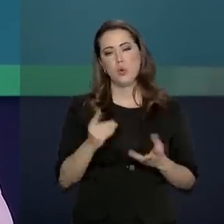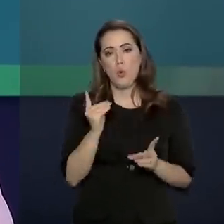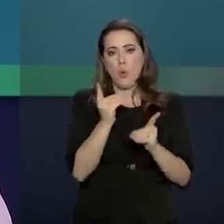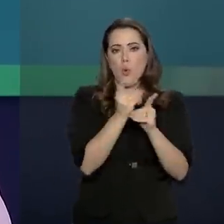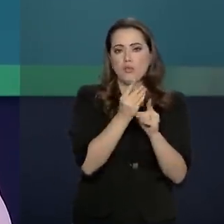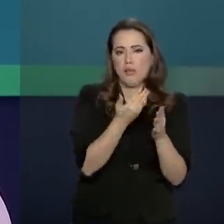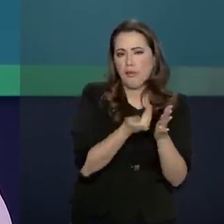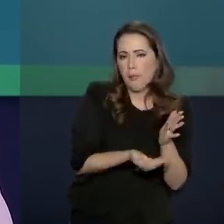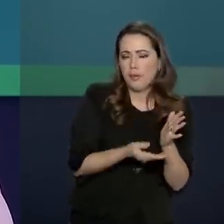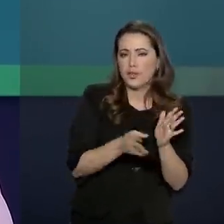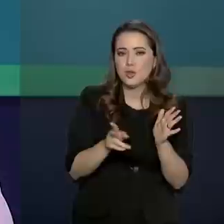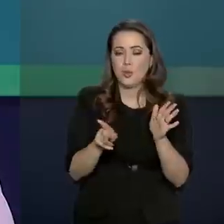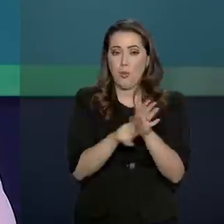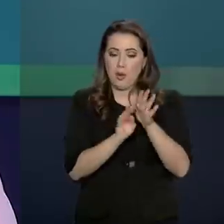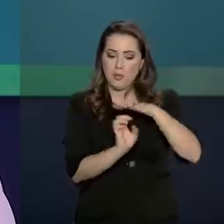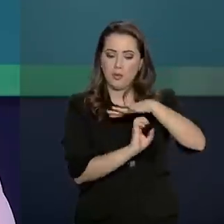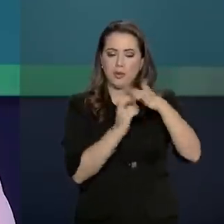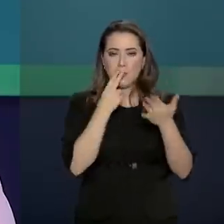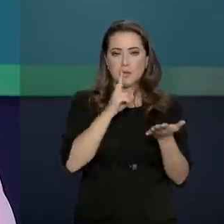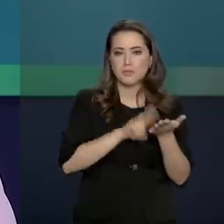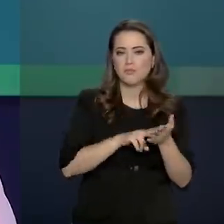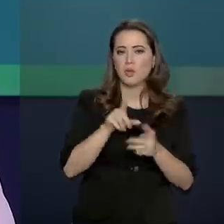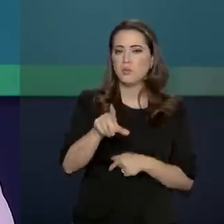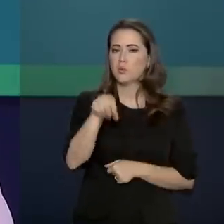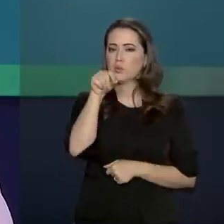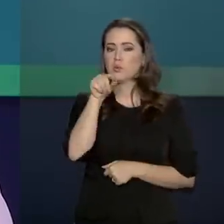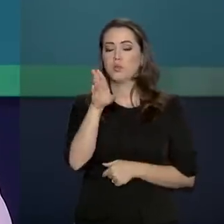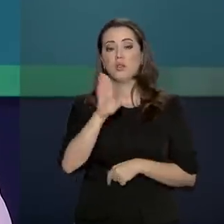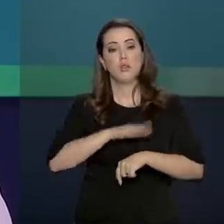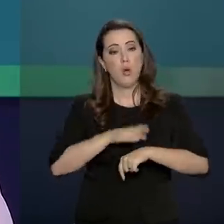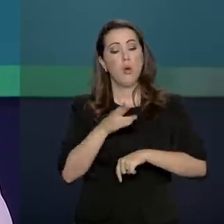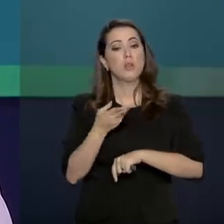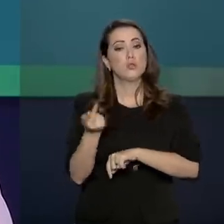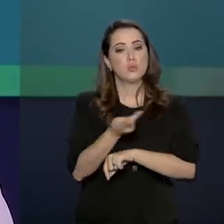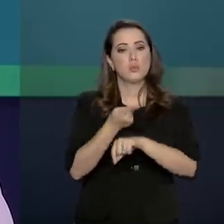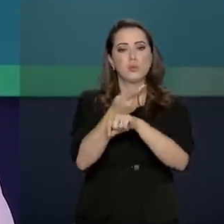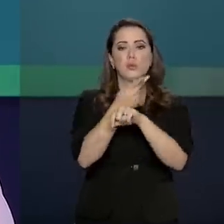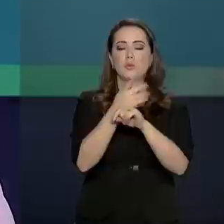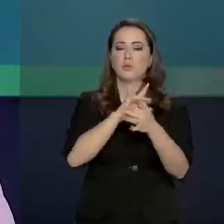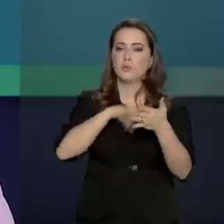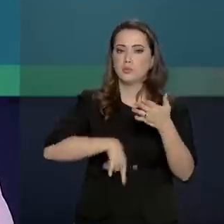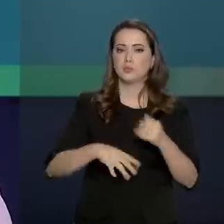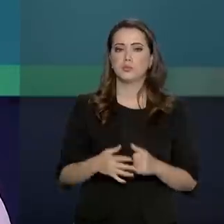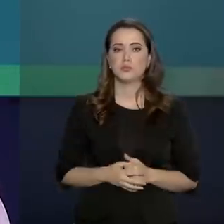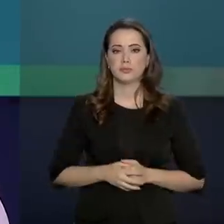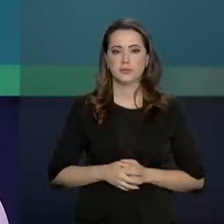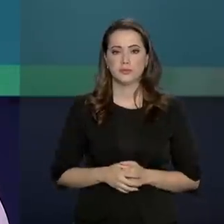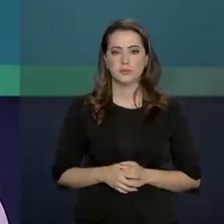achados e perdidos dos Correios é uma opção na hora de procurar esses pertences.